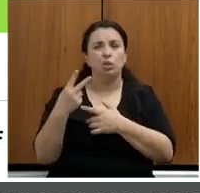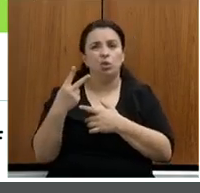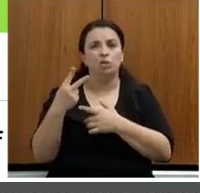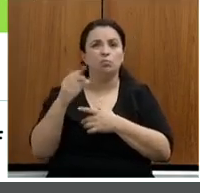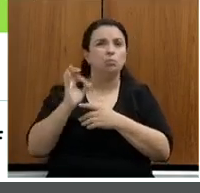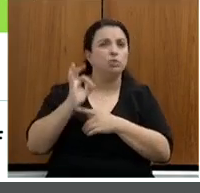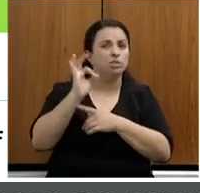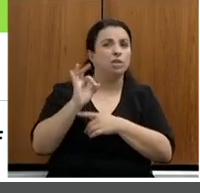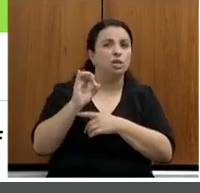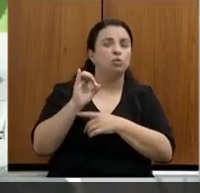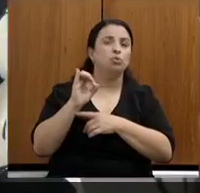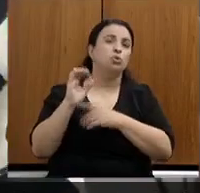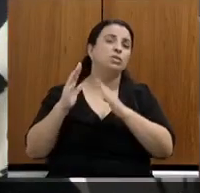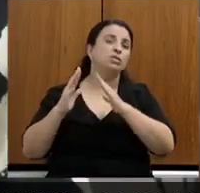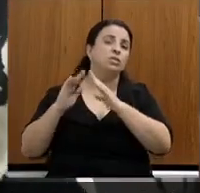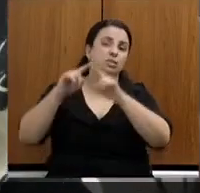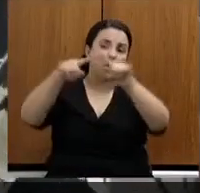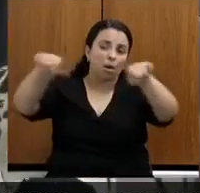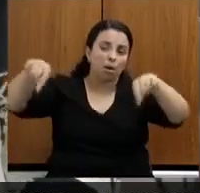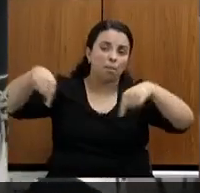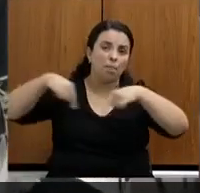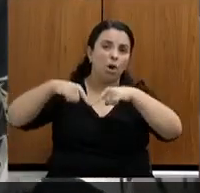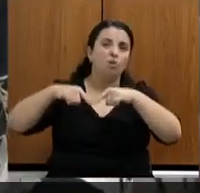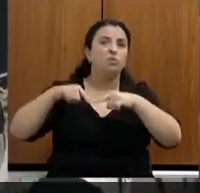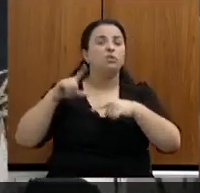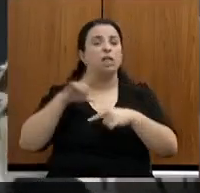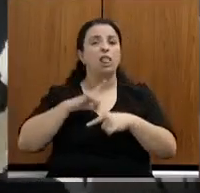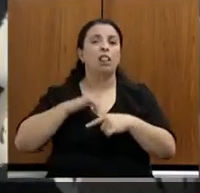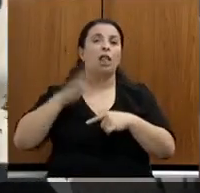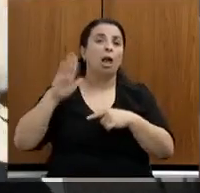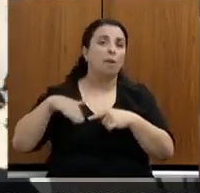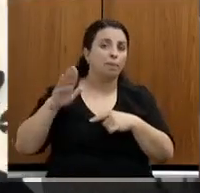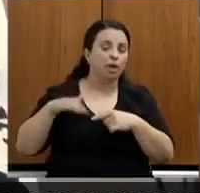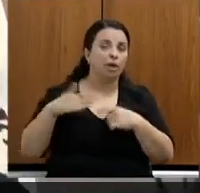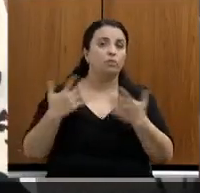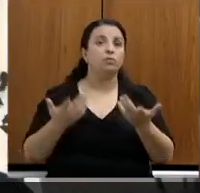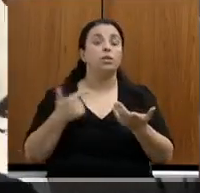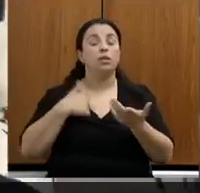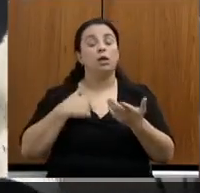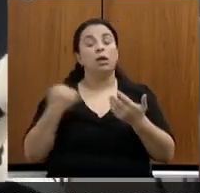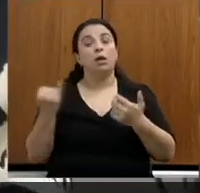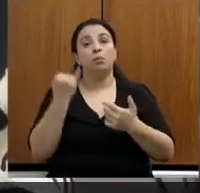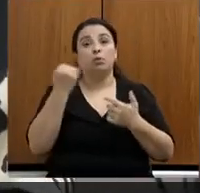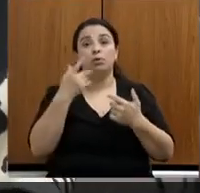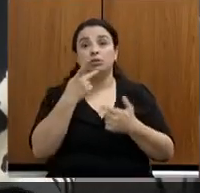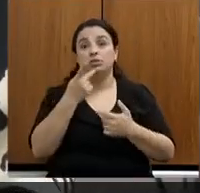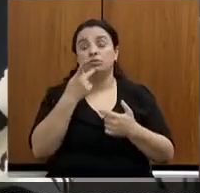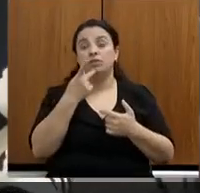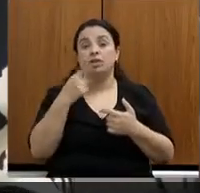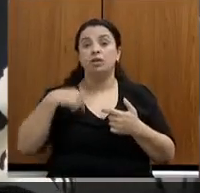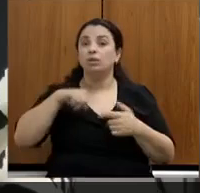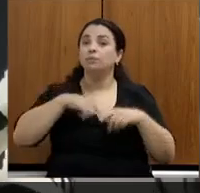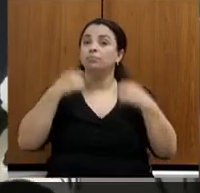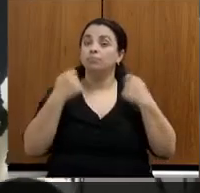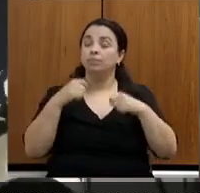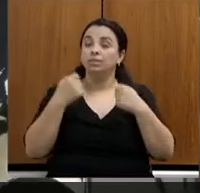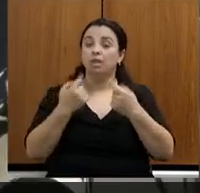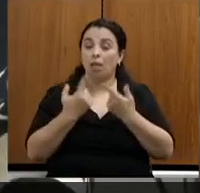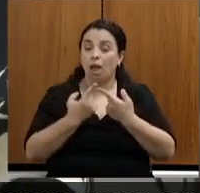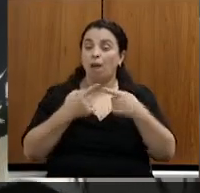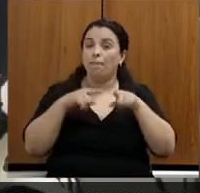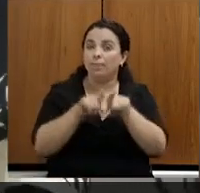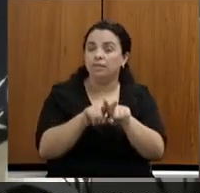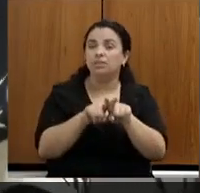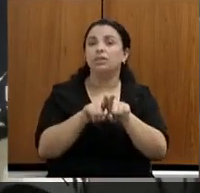rurais. Então, é importante mais uma vez referenciar que precisamos estabelecer parcerias, como